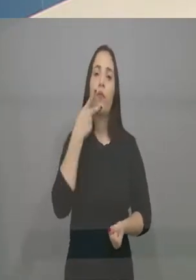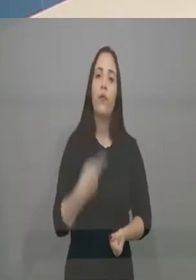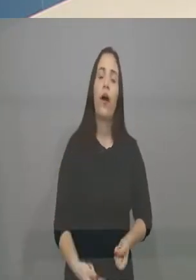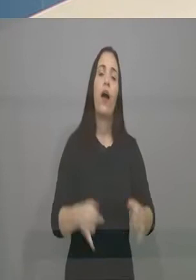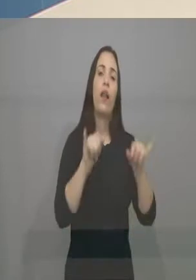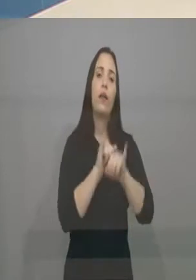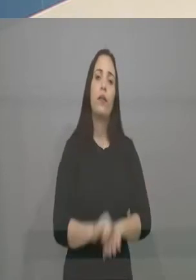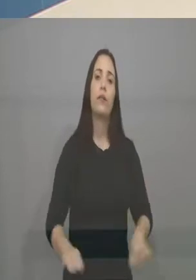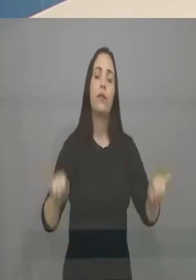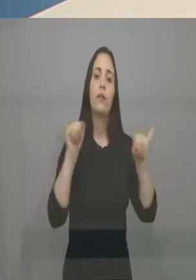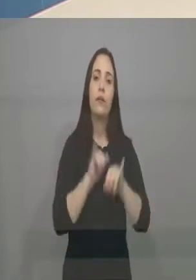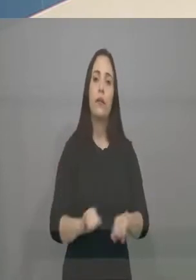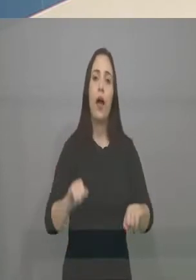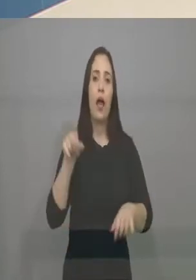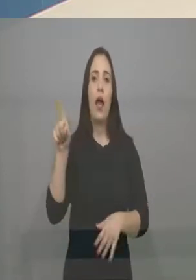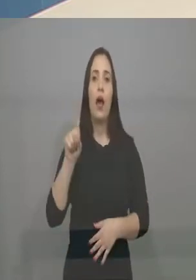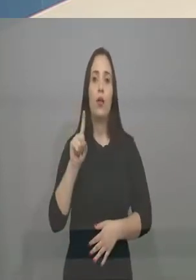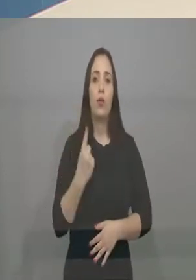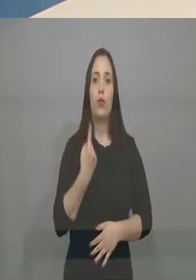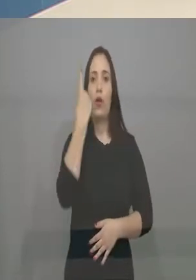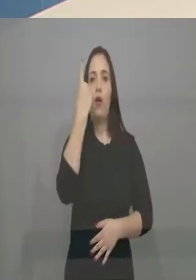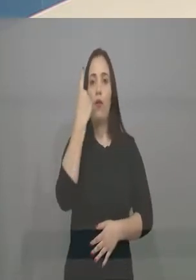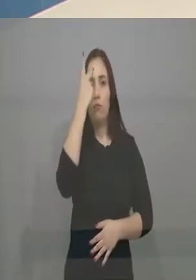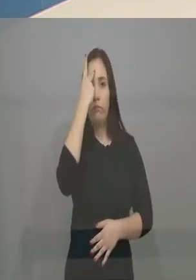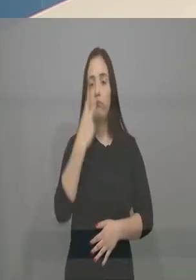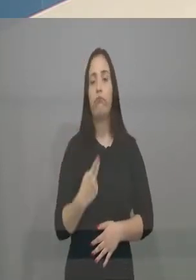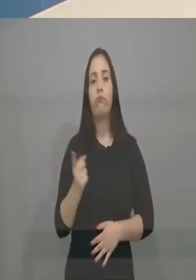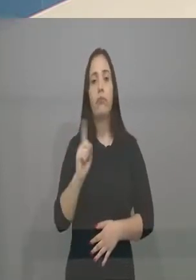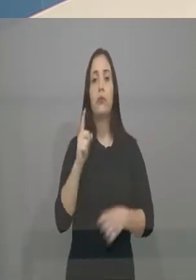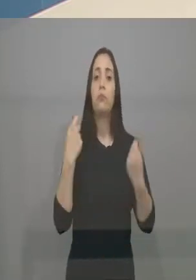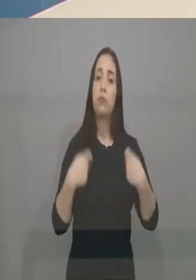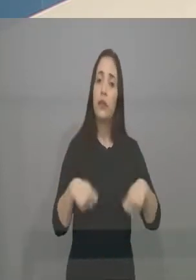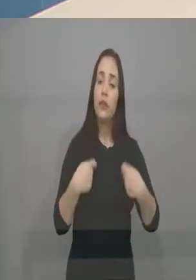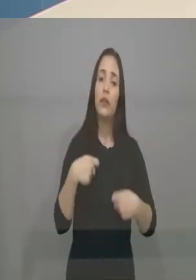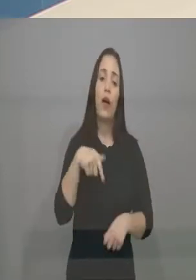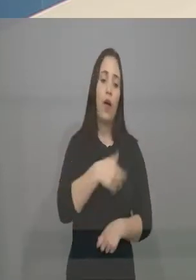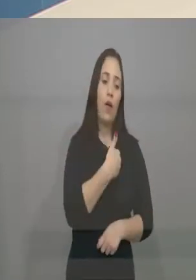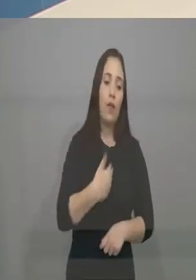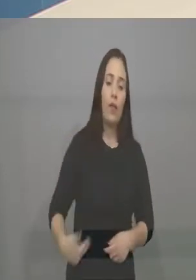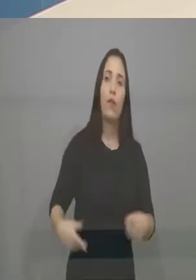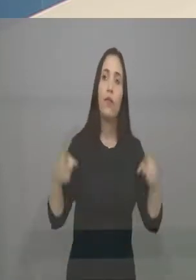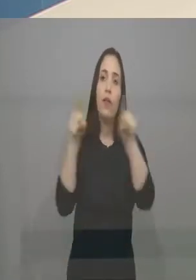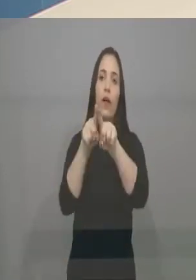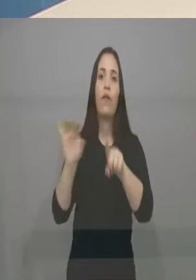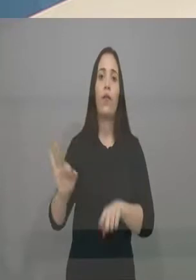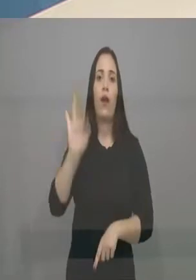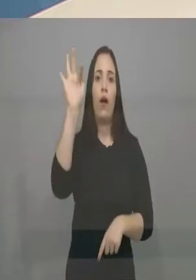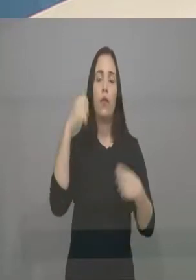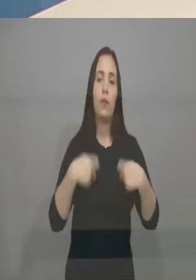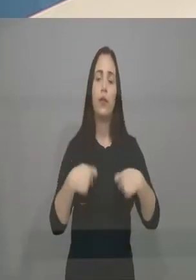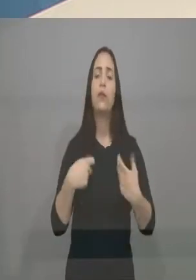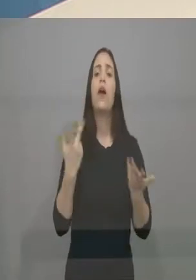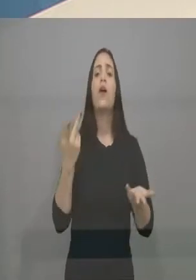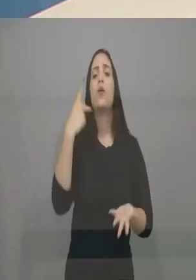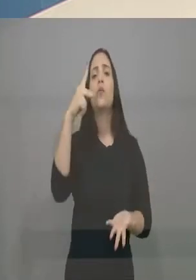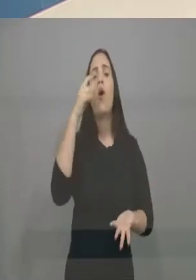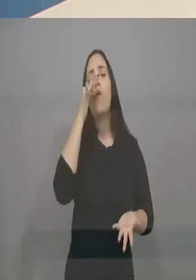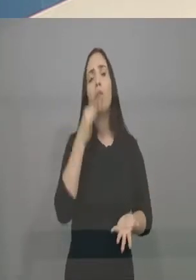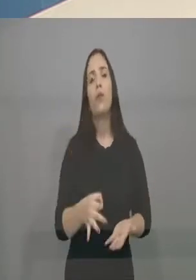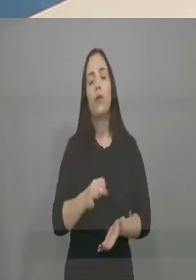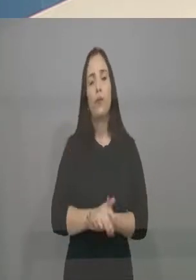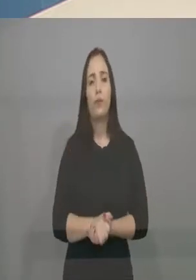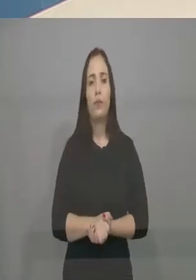na situação que hoje. O presidente Temer, com todo o arco que eu possa ter das suas ações,